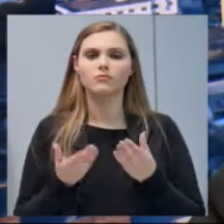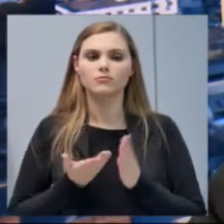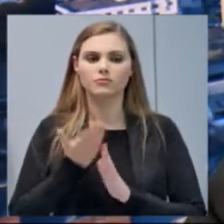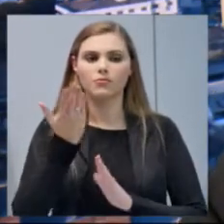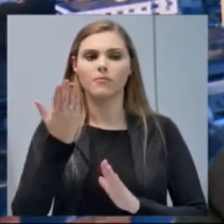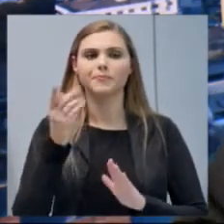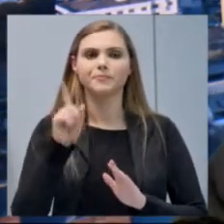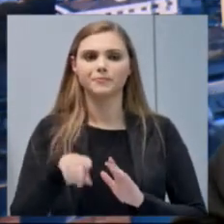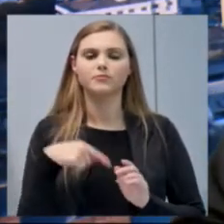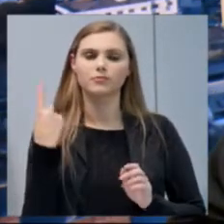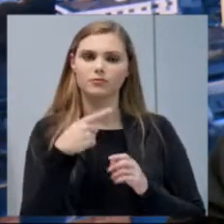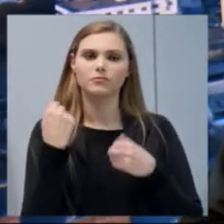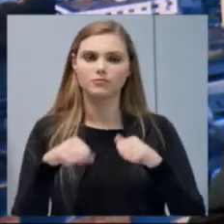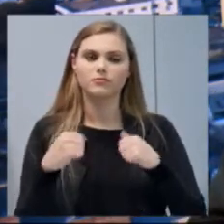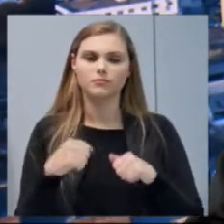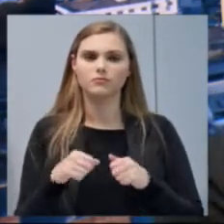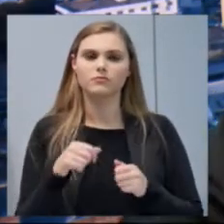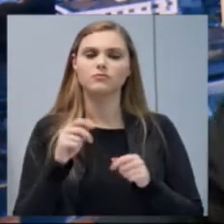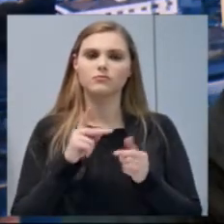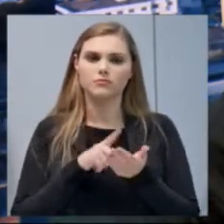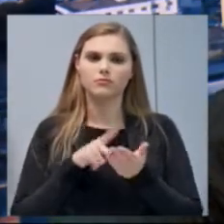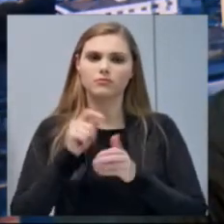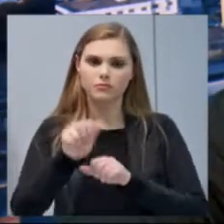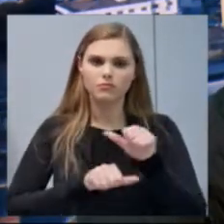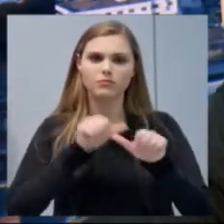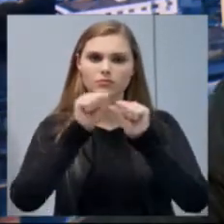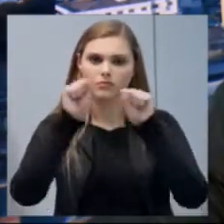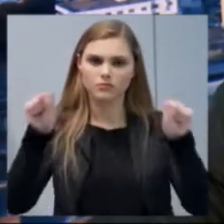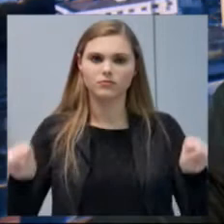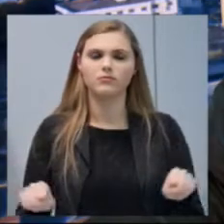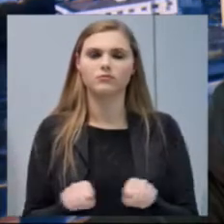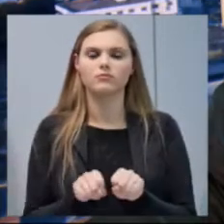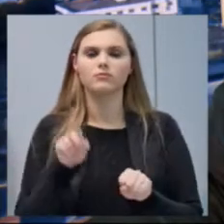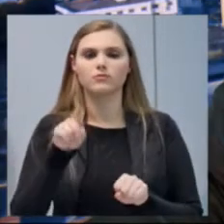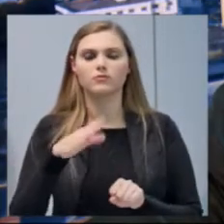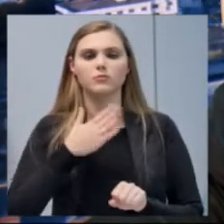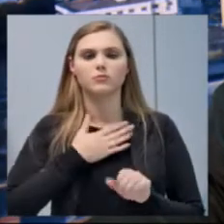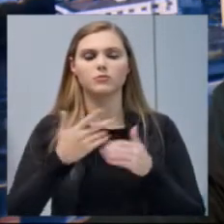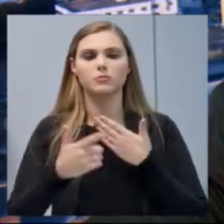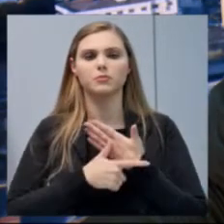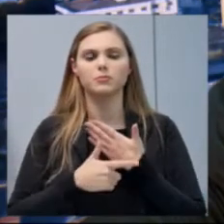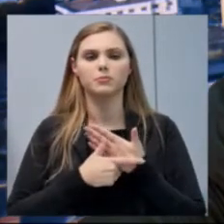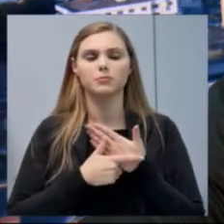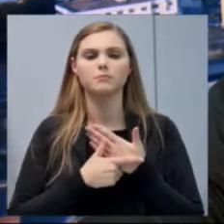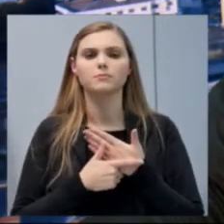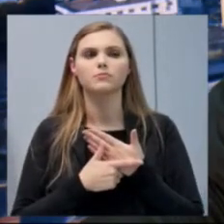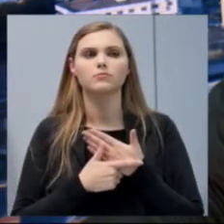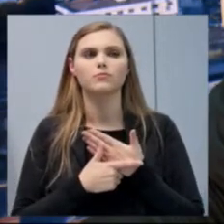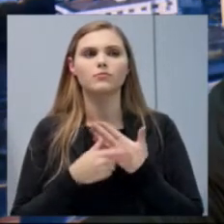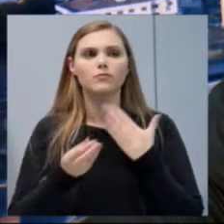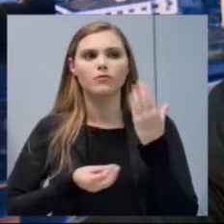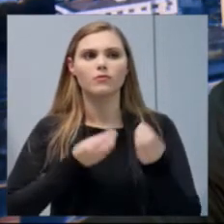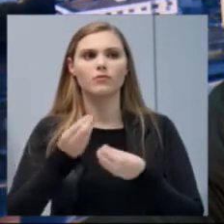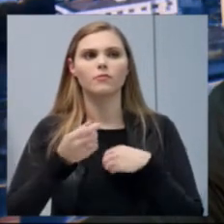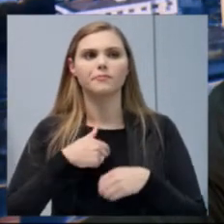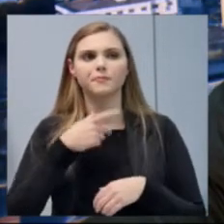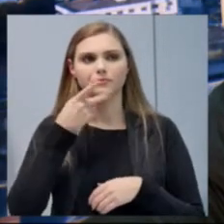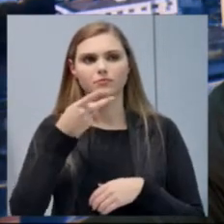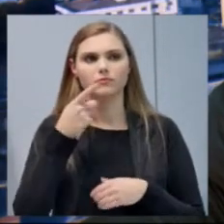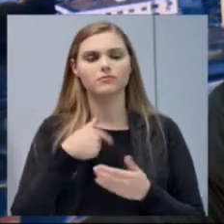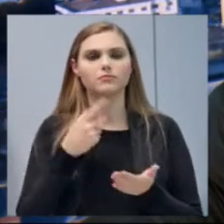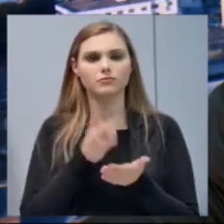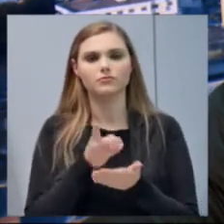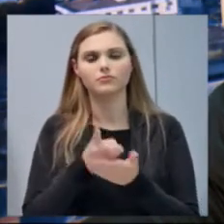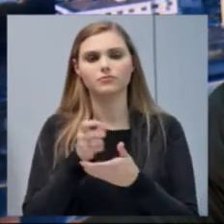realmente modificar esse sistema. O meu papel, como falei, vou continuar fazendo,